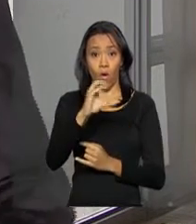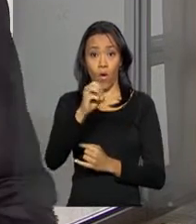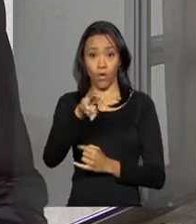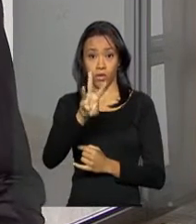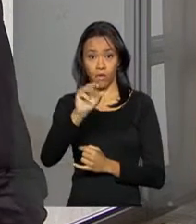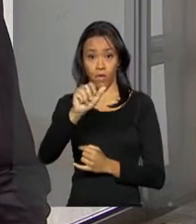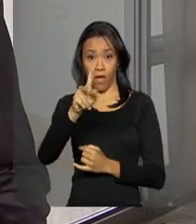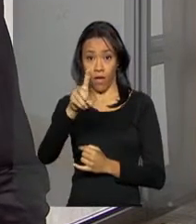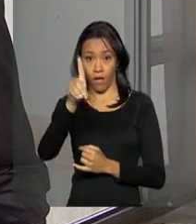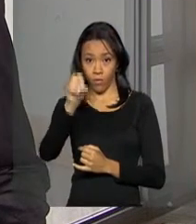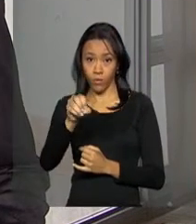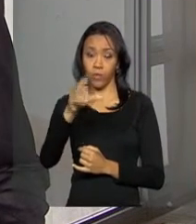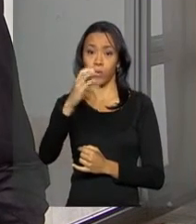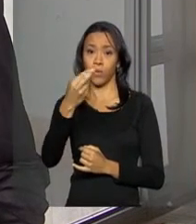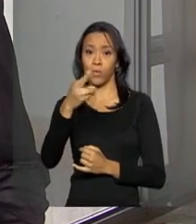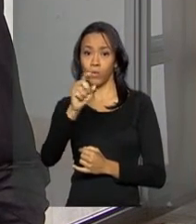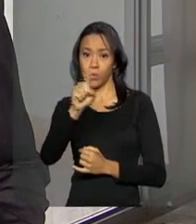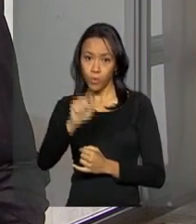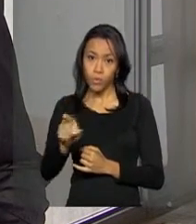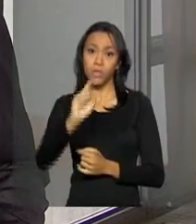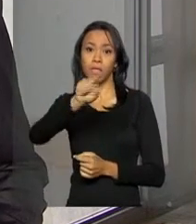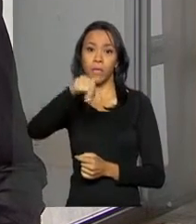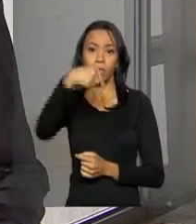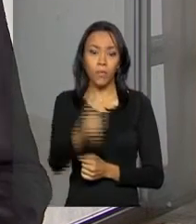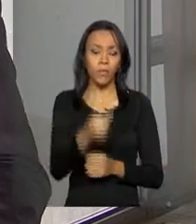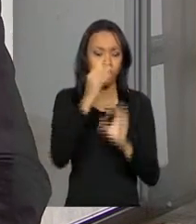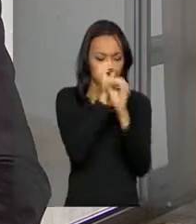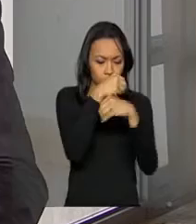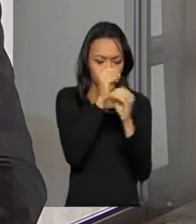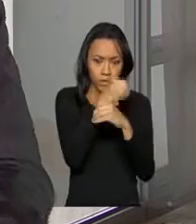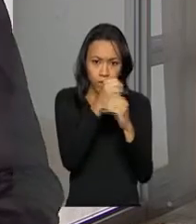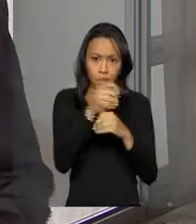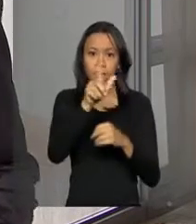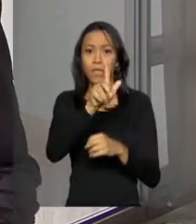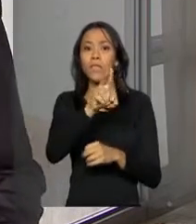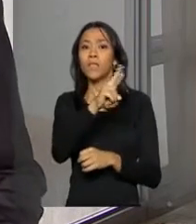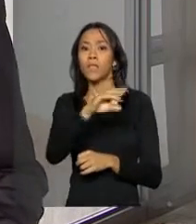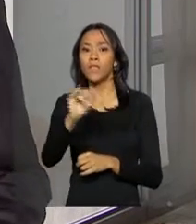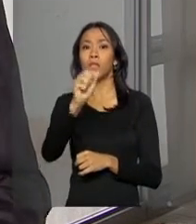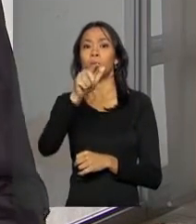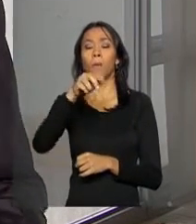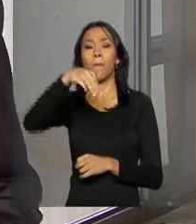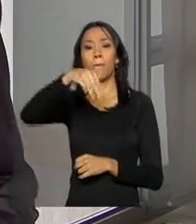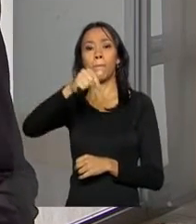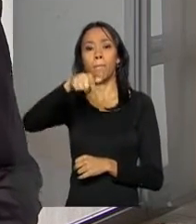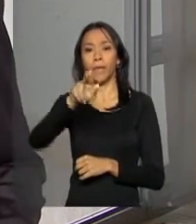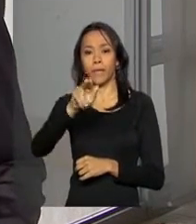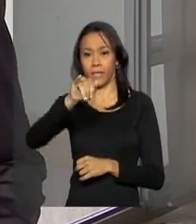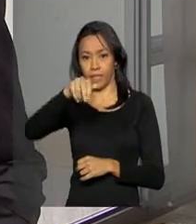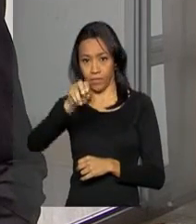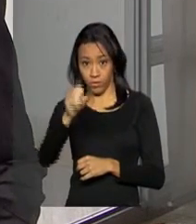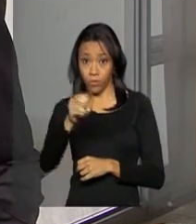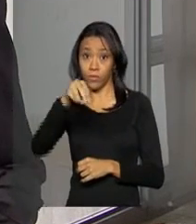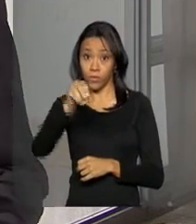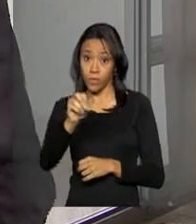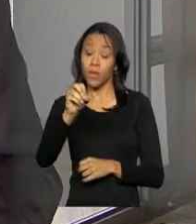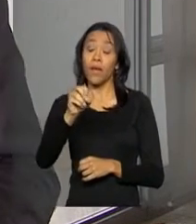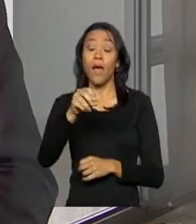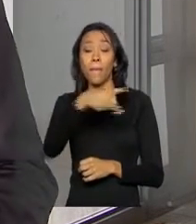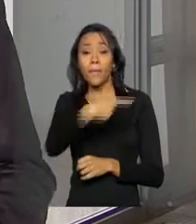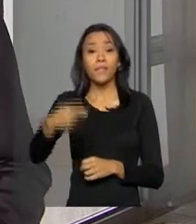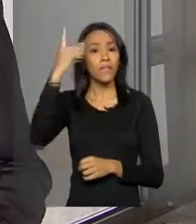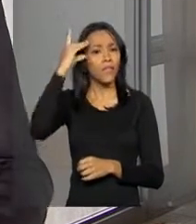e logo em seguida ela visita o laboratório do Instituto Biomanguinhos. Ainda no Rio de Janeiro, a presidenta Dilma Rousseff vai participar